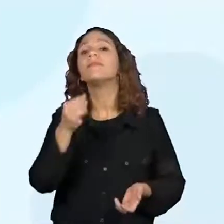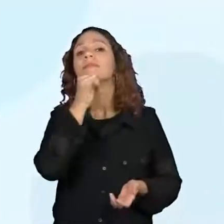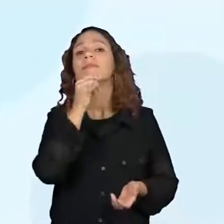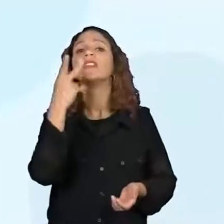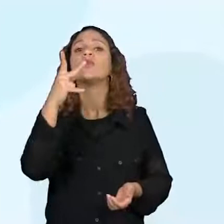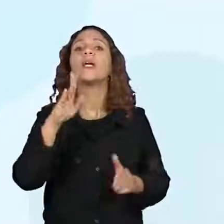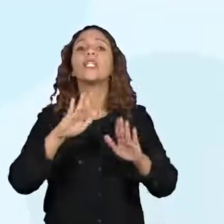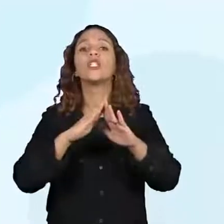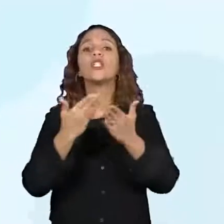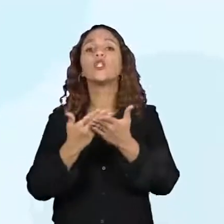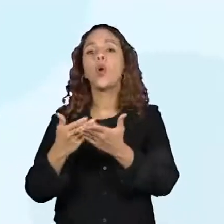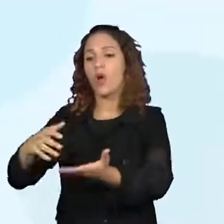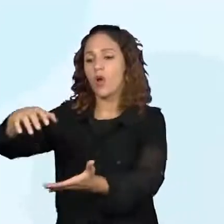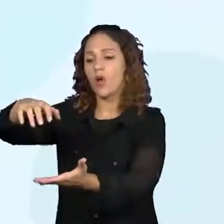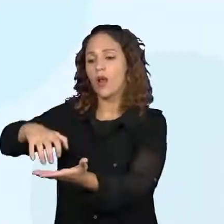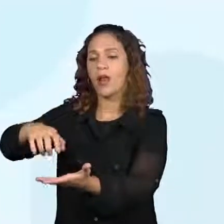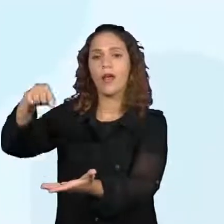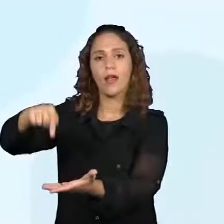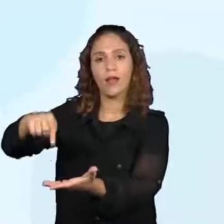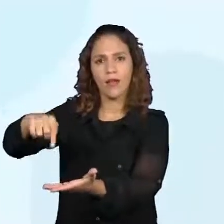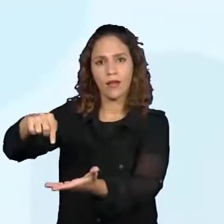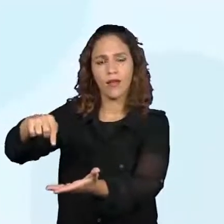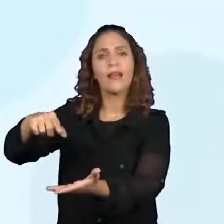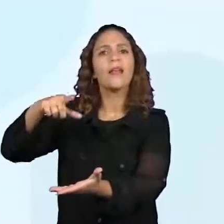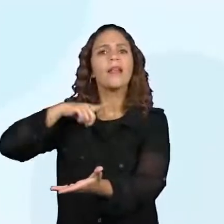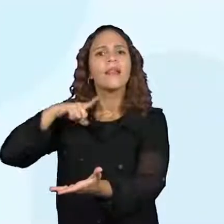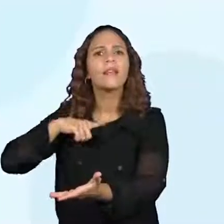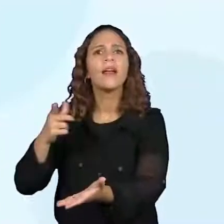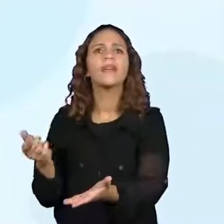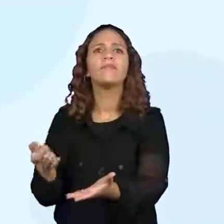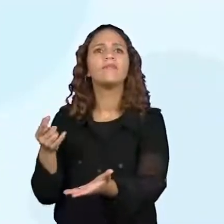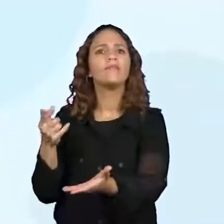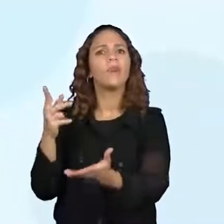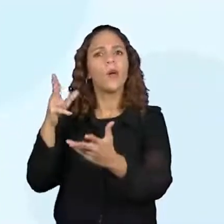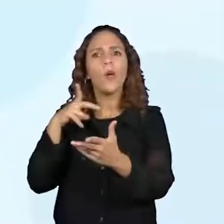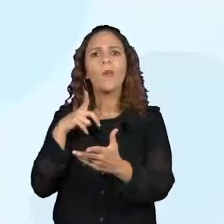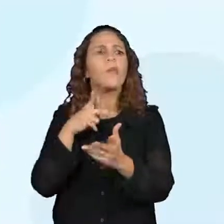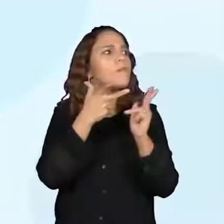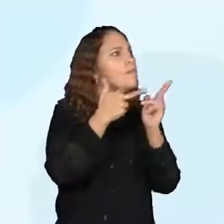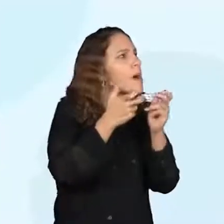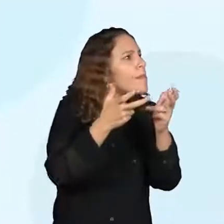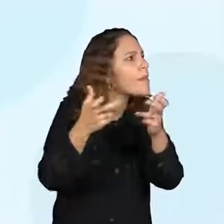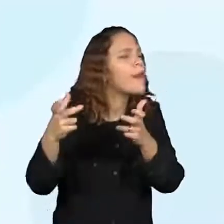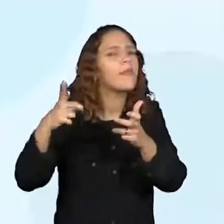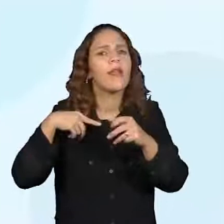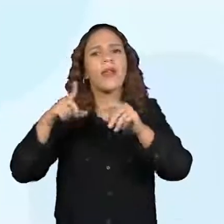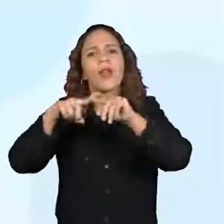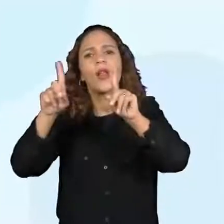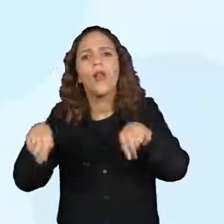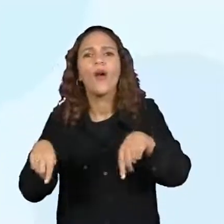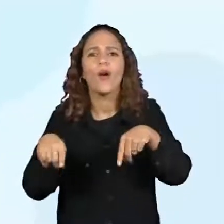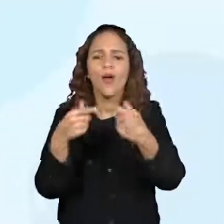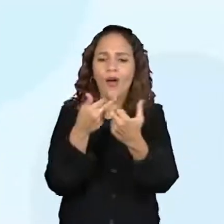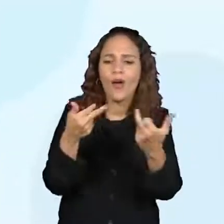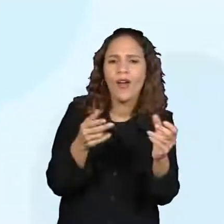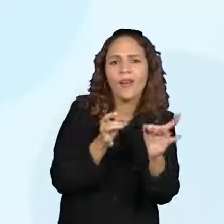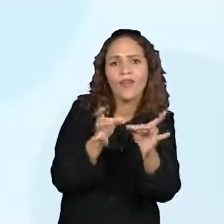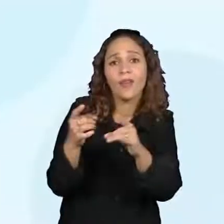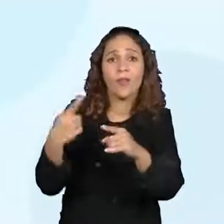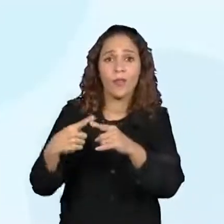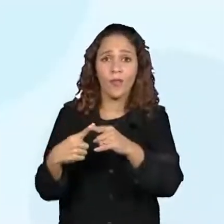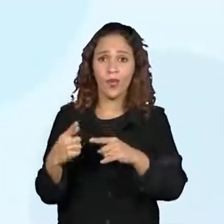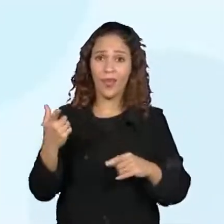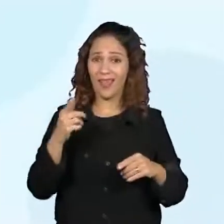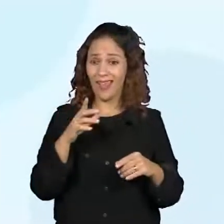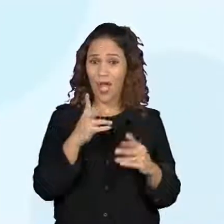escola, no caso, existem pontos de referência como citados acima? Então, cada bairro, um bairro é diferente